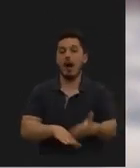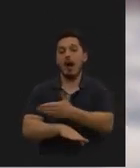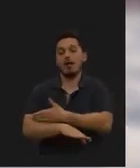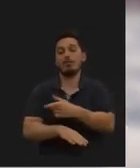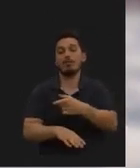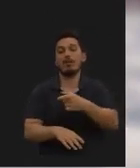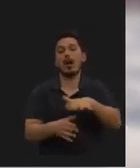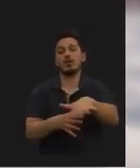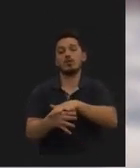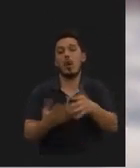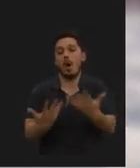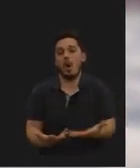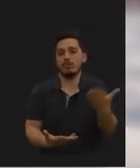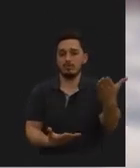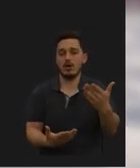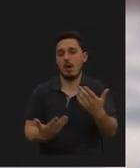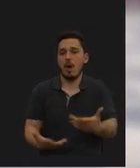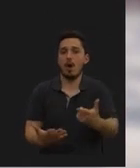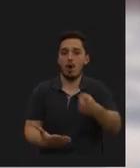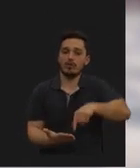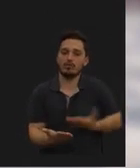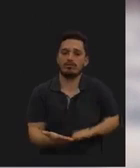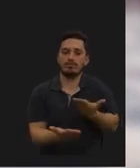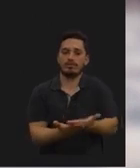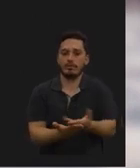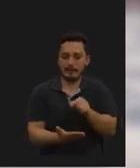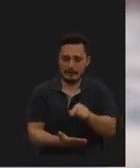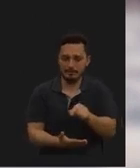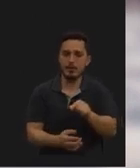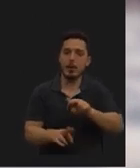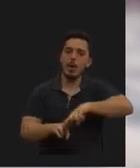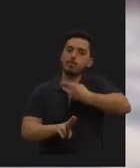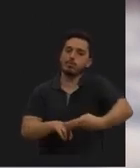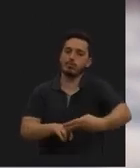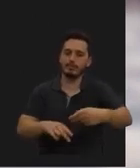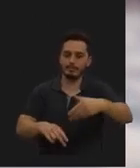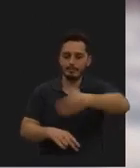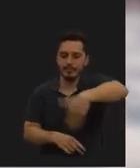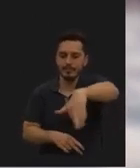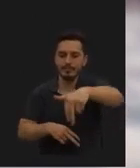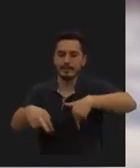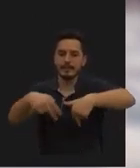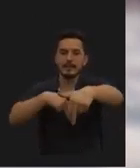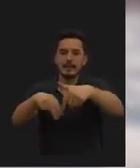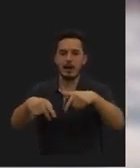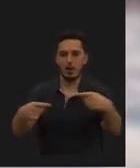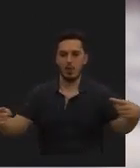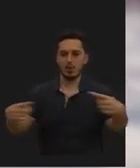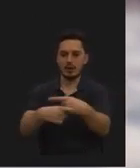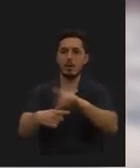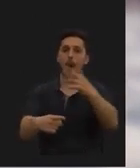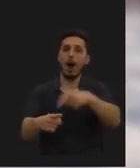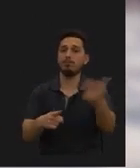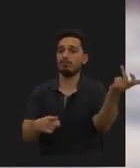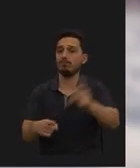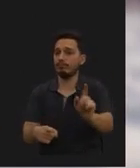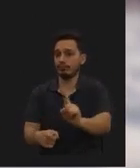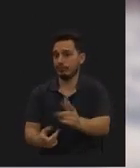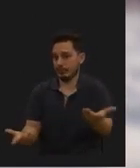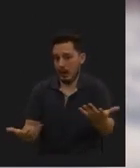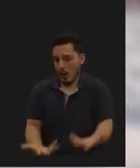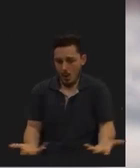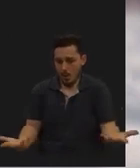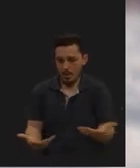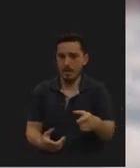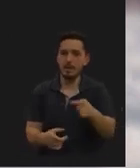anteriormente tínhamos a situação atual, e aqui está a nossa proposta, e de duplicação de passadeiras em ambos os lados dos cruzamentos, quando isso não acontece hoje em